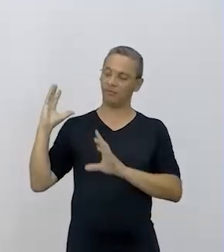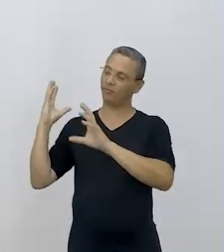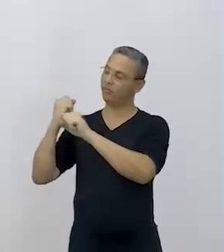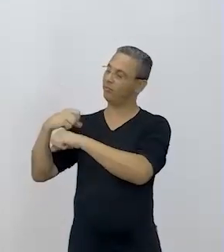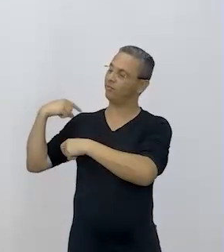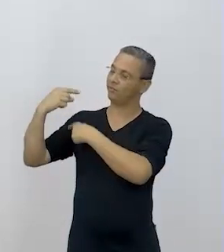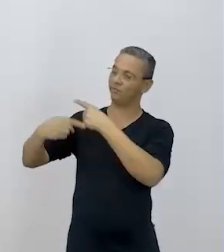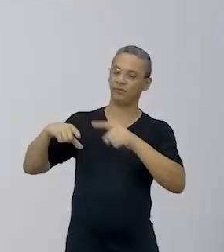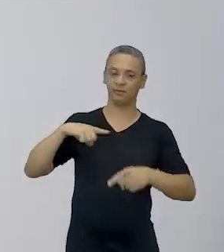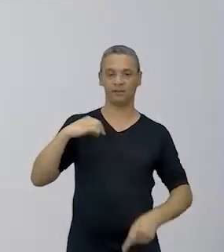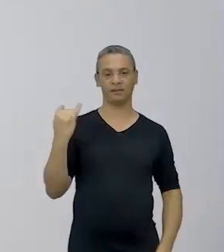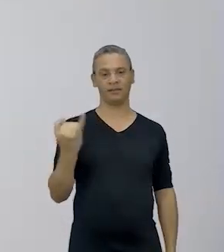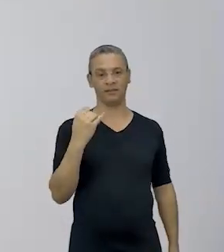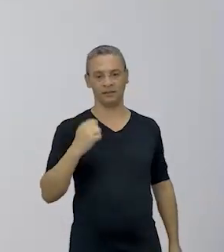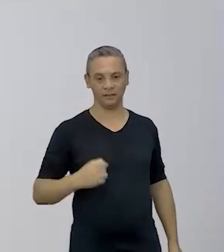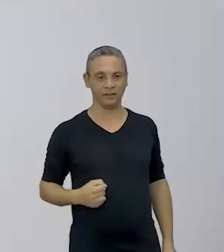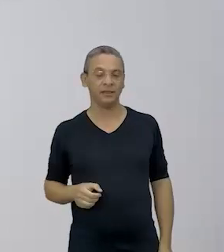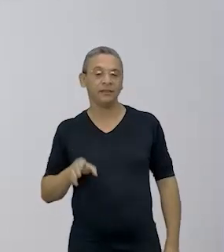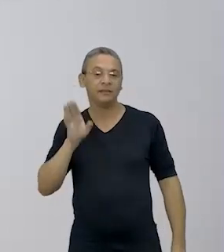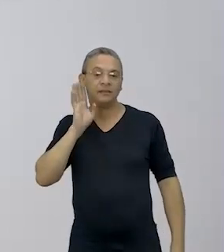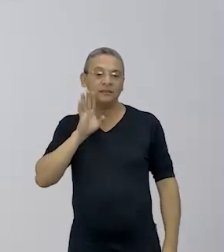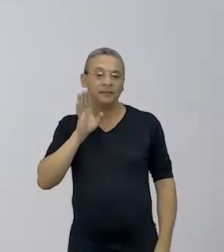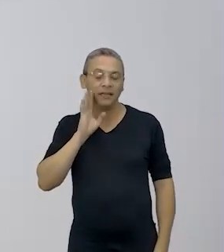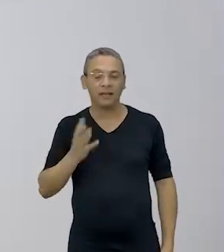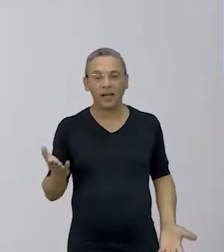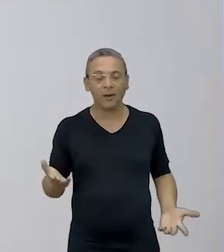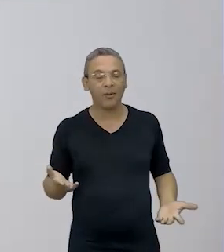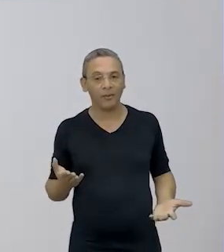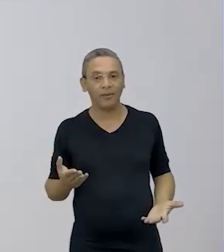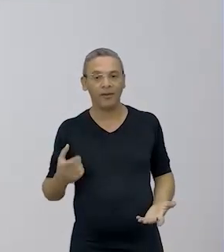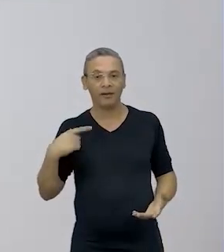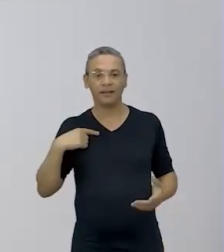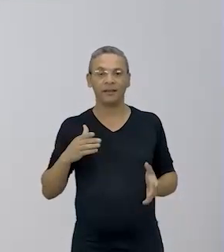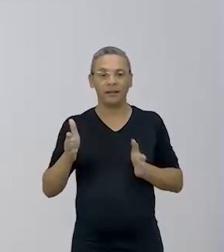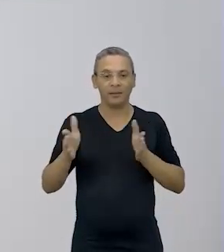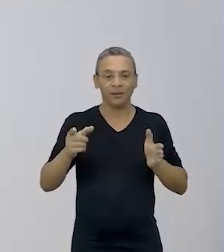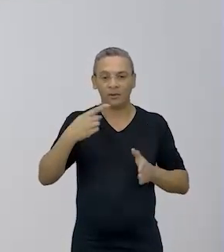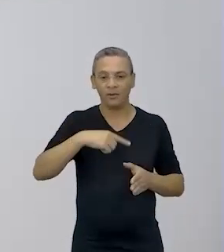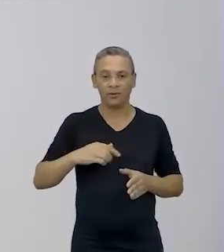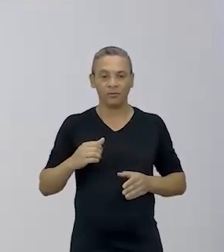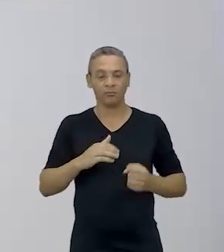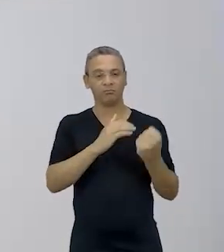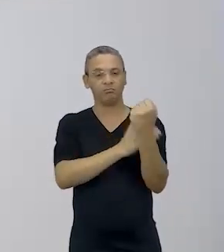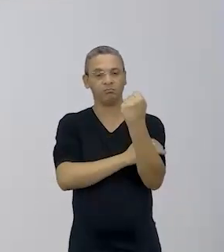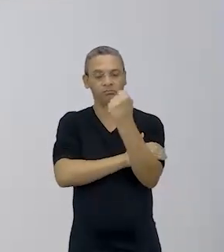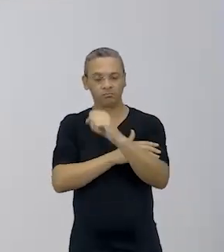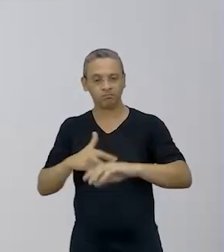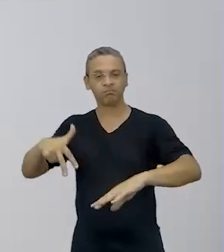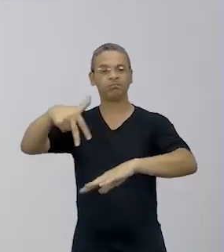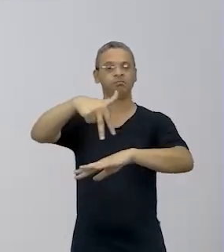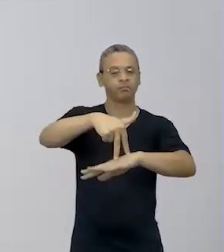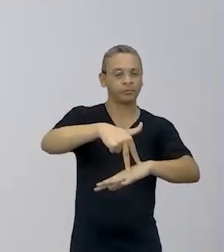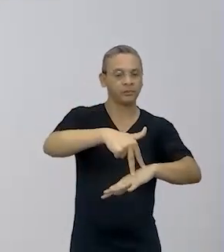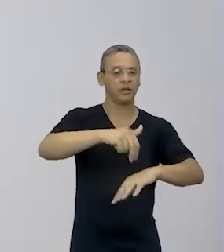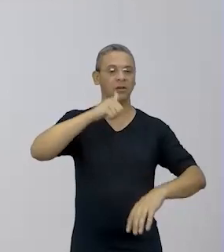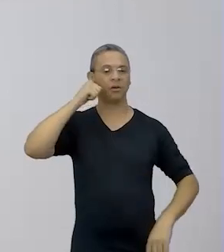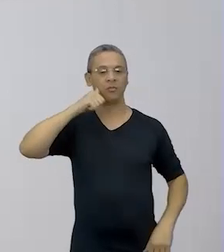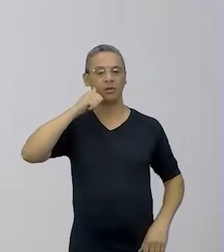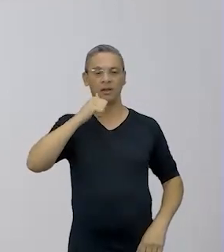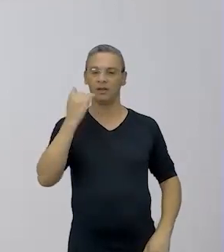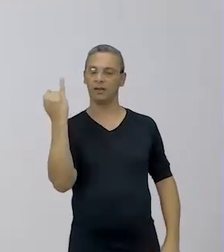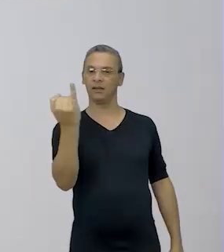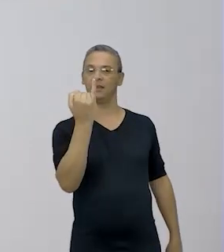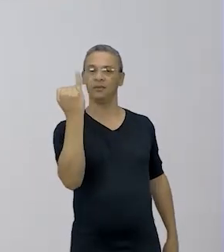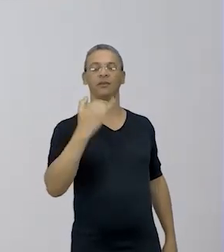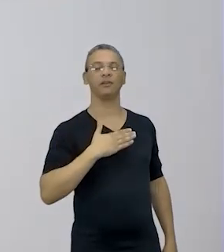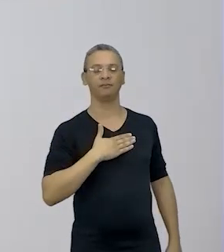né? Achei muito legal. Eu fico tudo arrepiado, é muito legal quando tem aí, né? Esses momentos aí de empoderamento mesmo, as mulheres arregaçando a mãe, mostrar também que